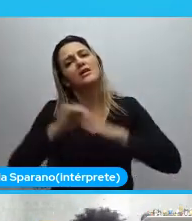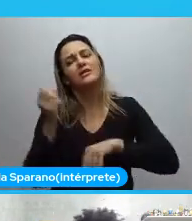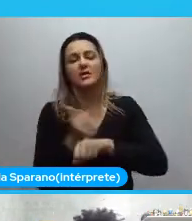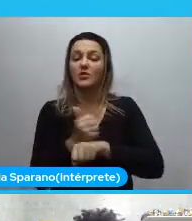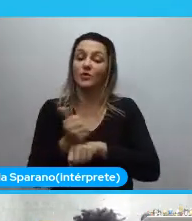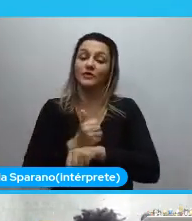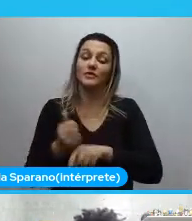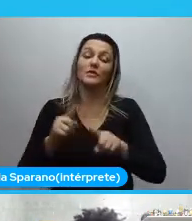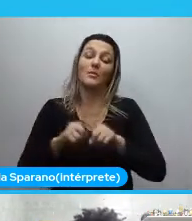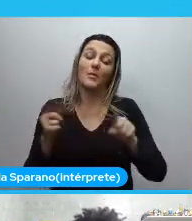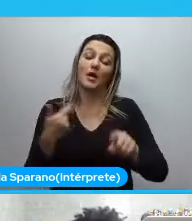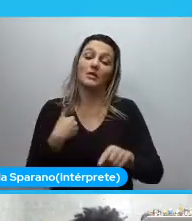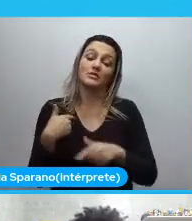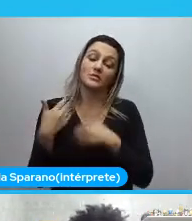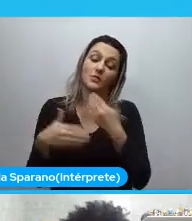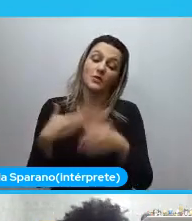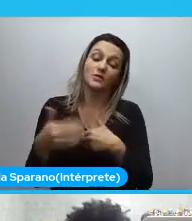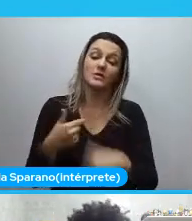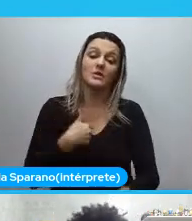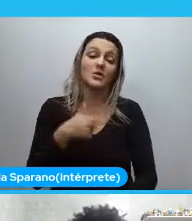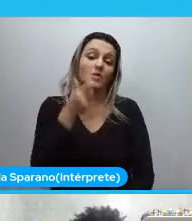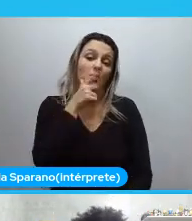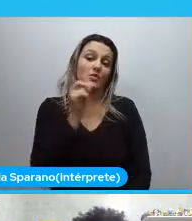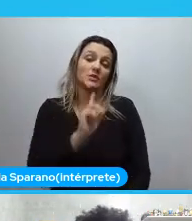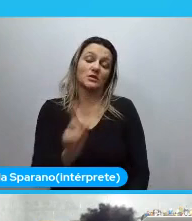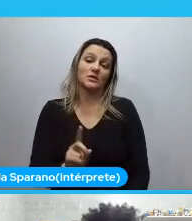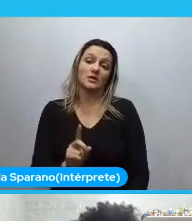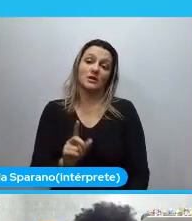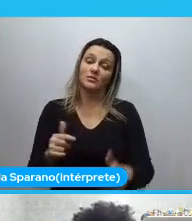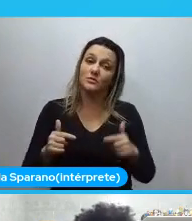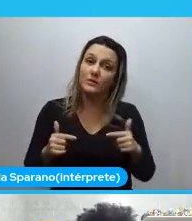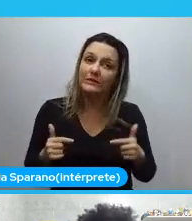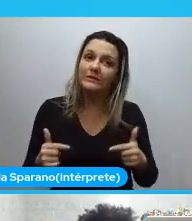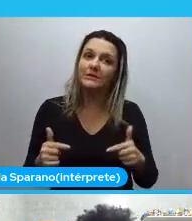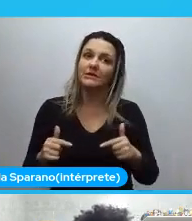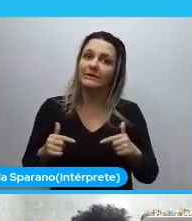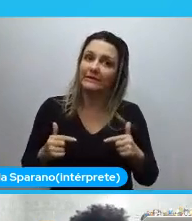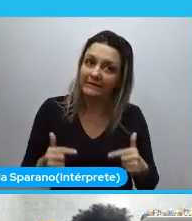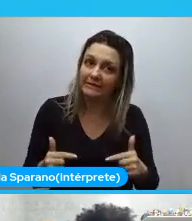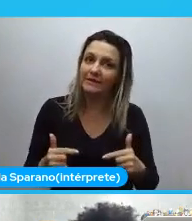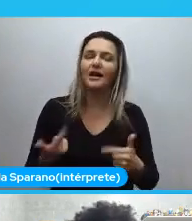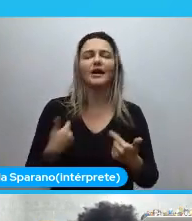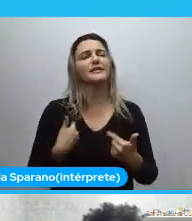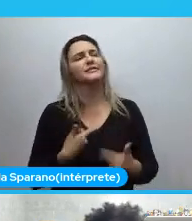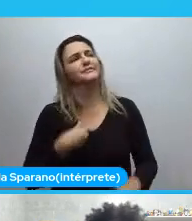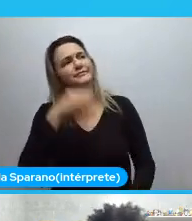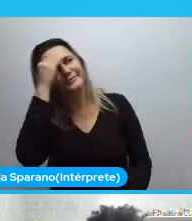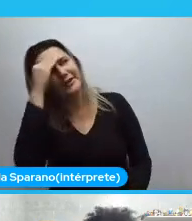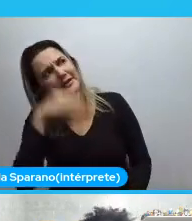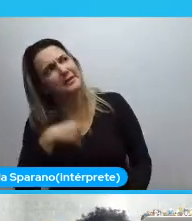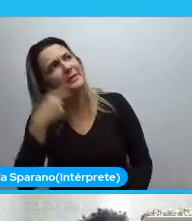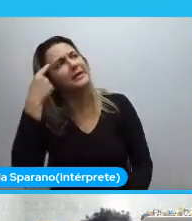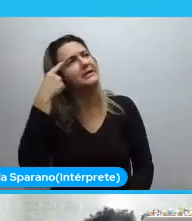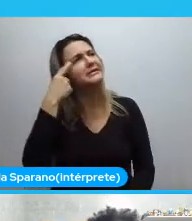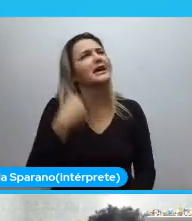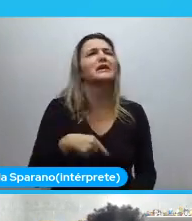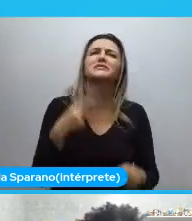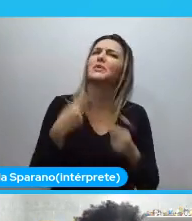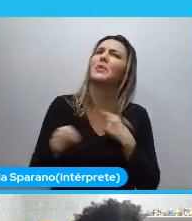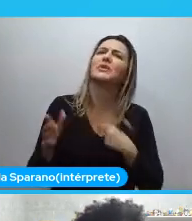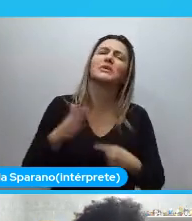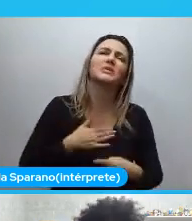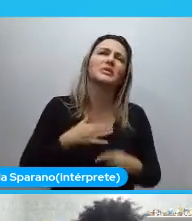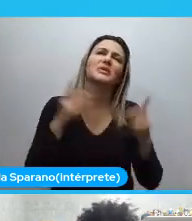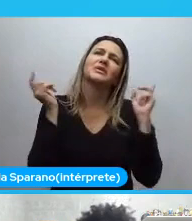processo. Eu não conseguia. Engatar. Sabe. Eu. E aí. E daqui a pouco eu cansava. E pensava. Ah. Isso daqui não é para mim. Ah. Porque eu tenho dificuldade